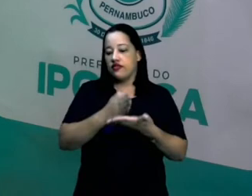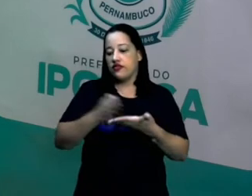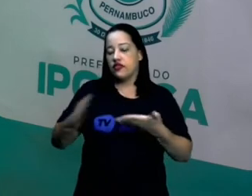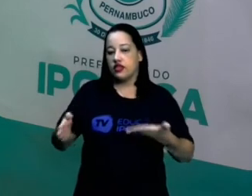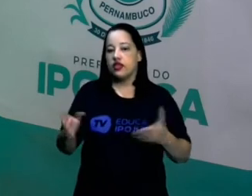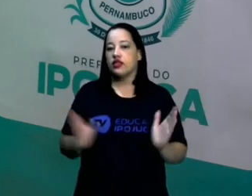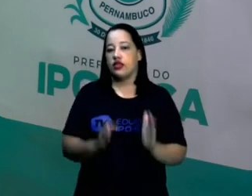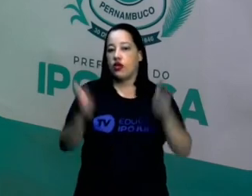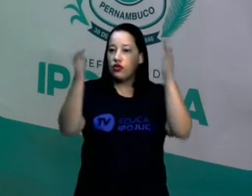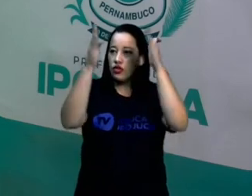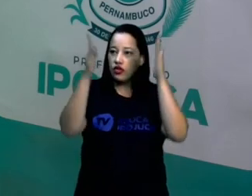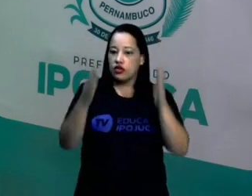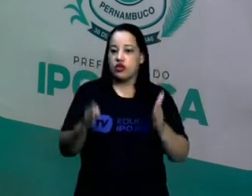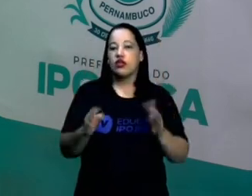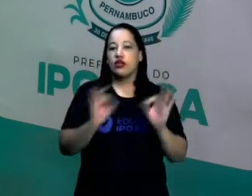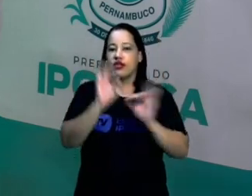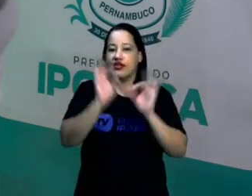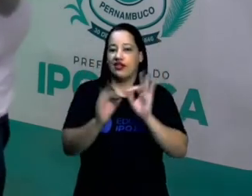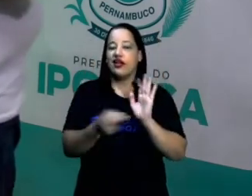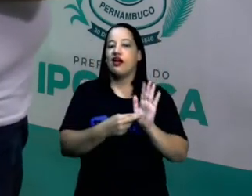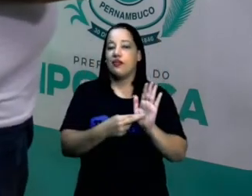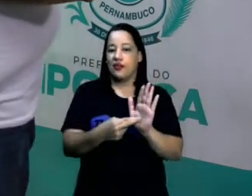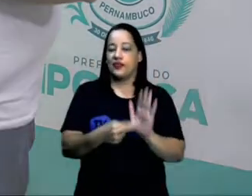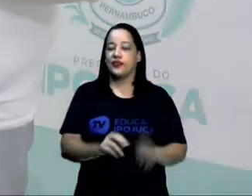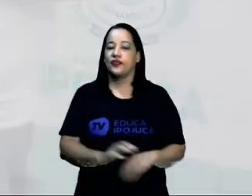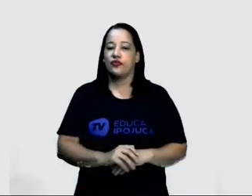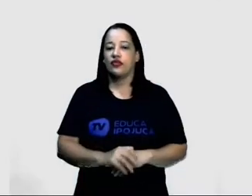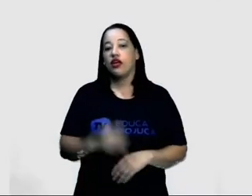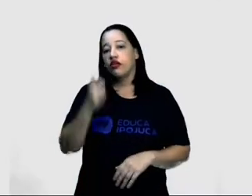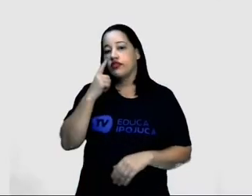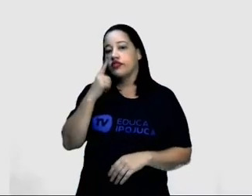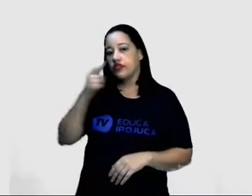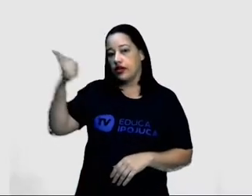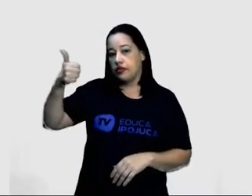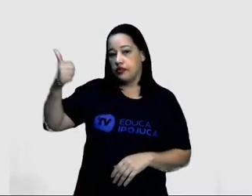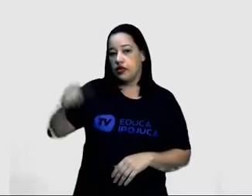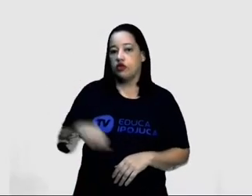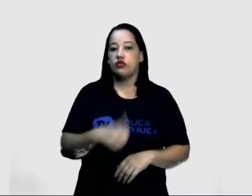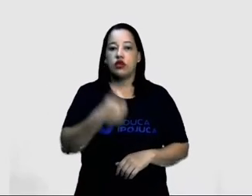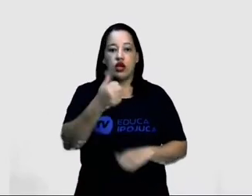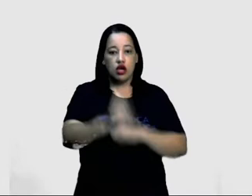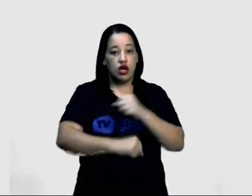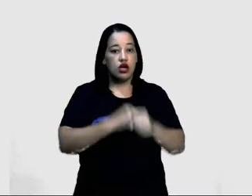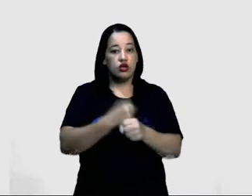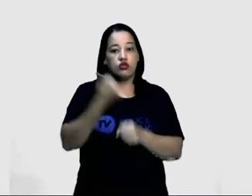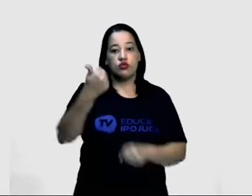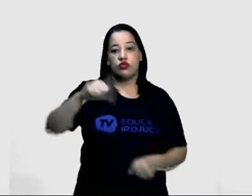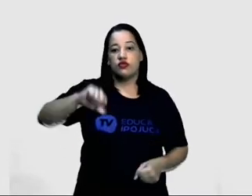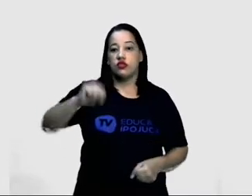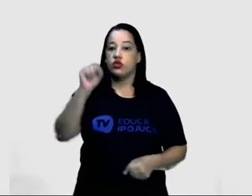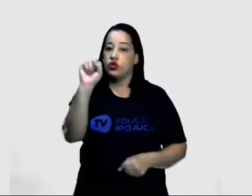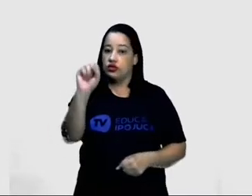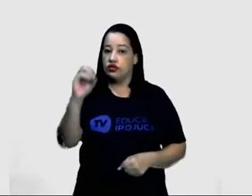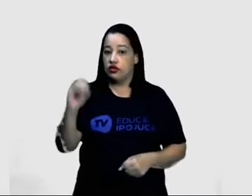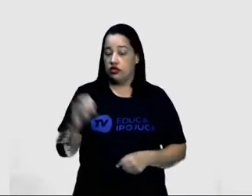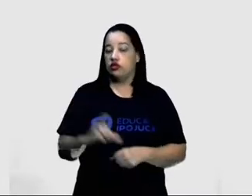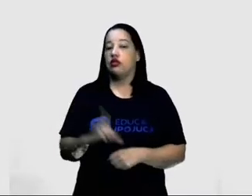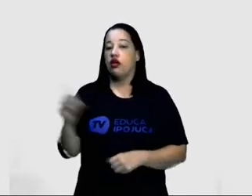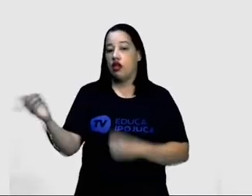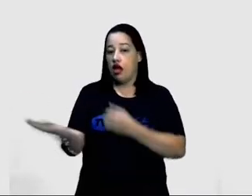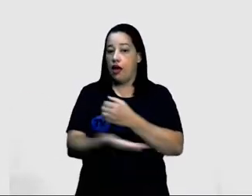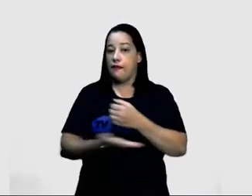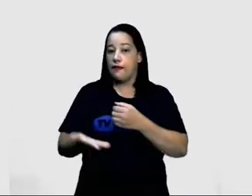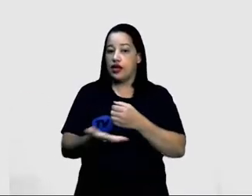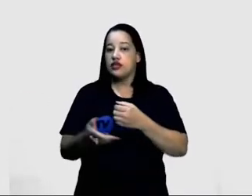Pirâmide Etária. A gente vê a primeira pirâmide aí da década de 80, ela com a base mais larga, certo?